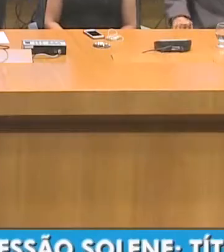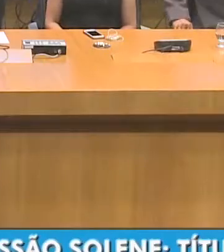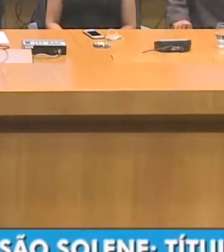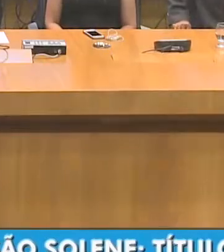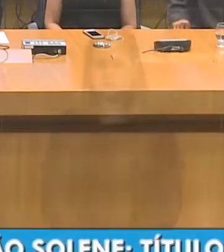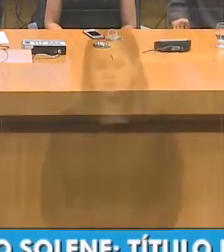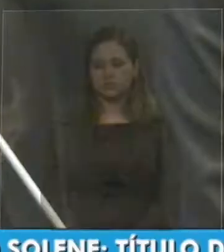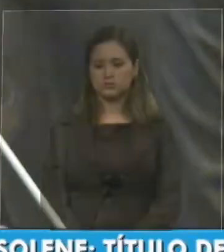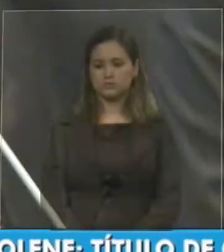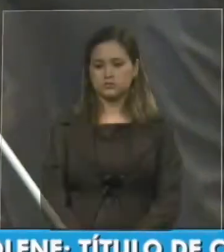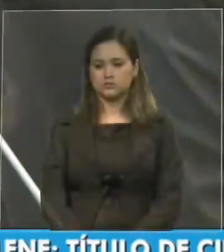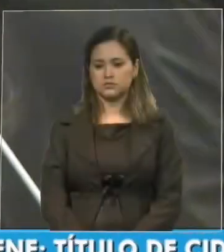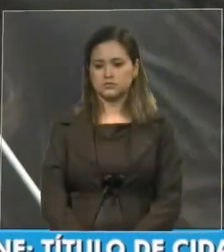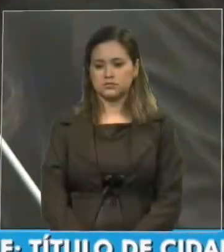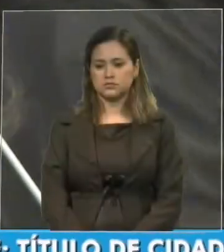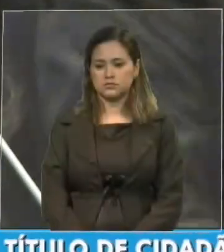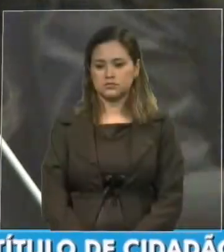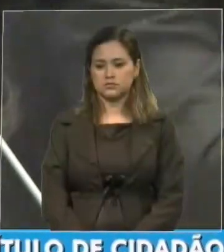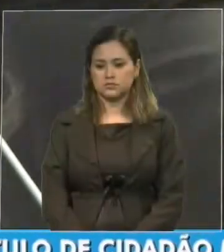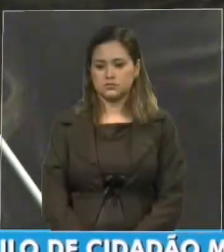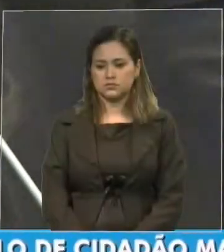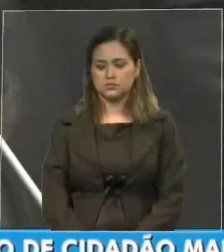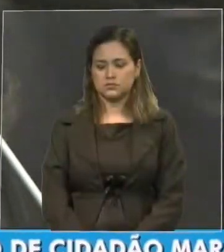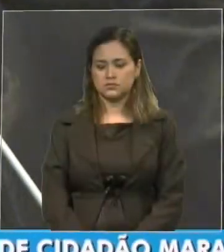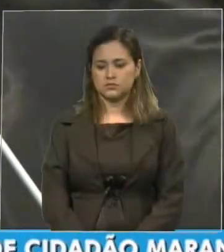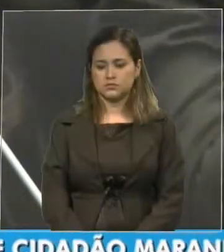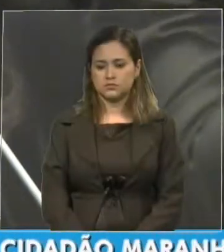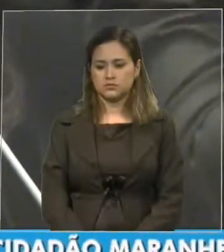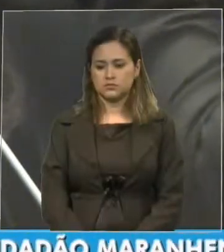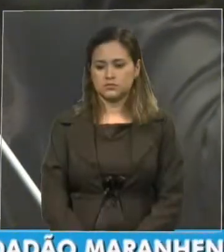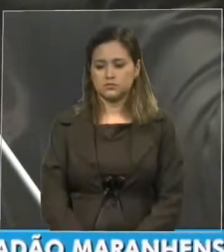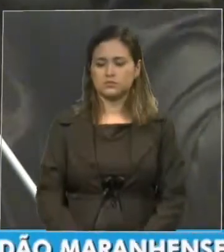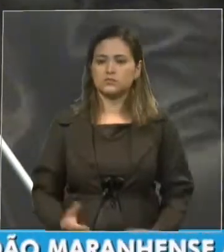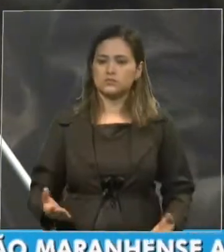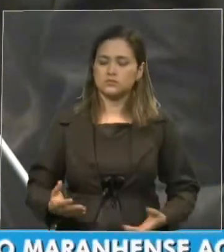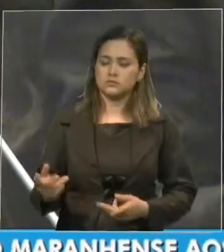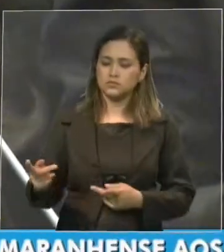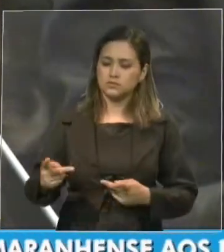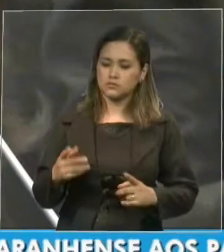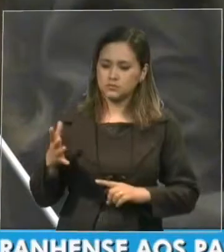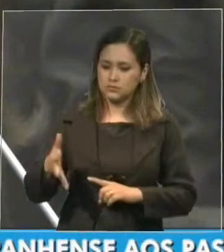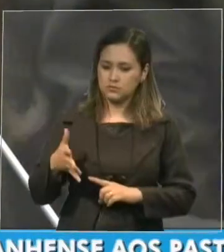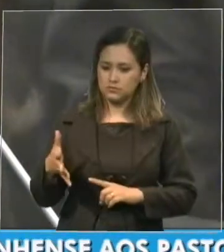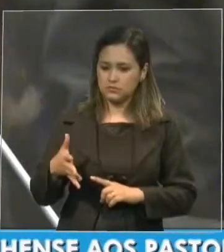Concedo a palavra ao homenageado pastor Samuel Câmara.